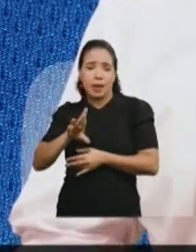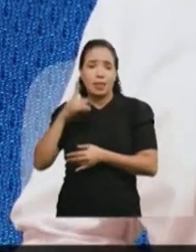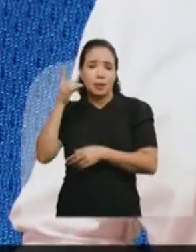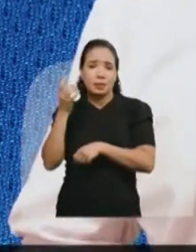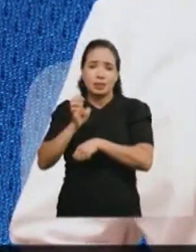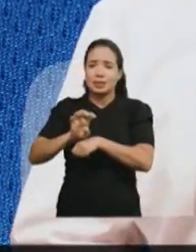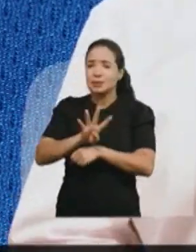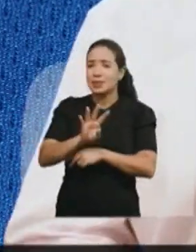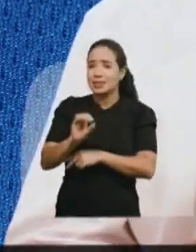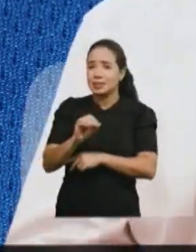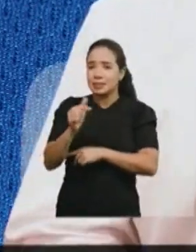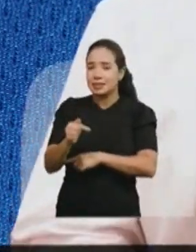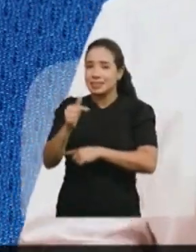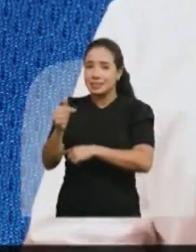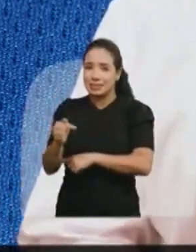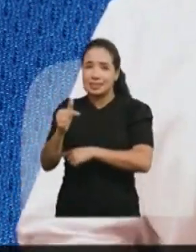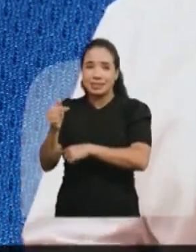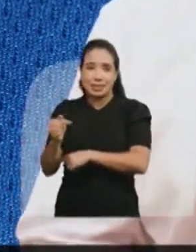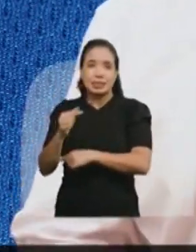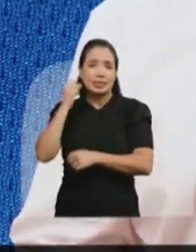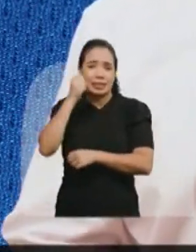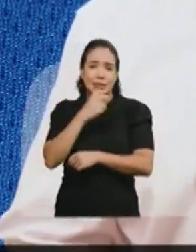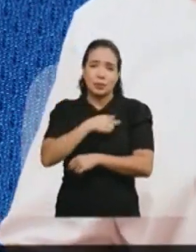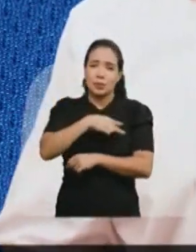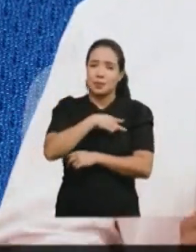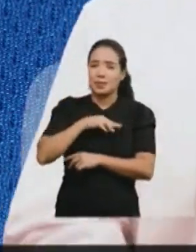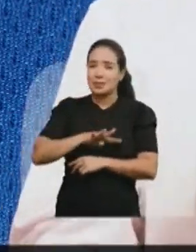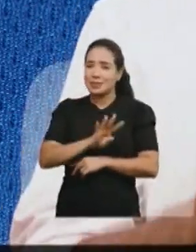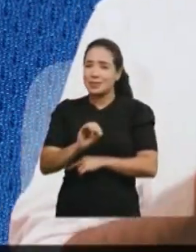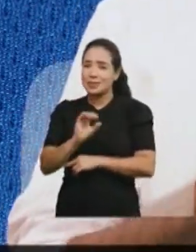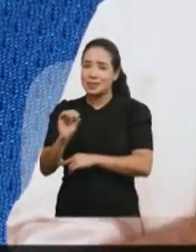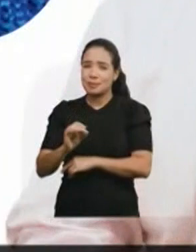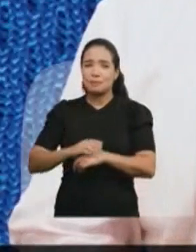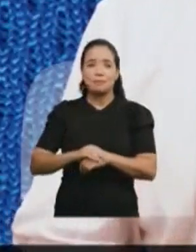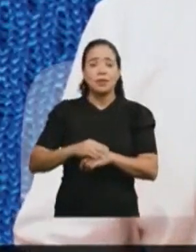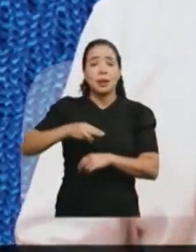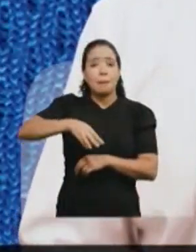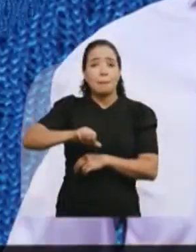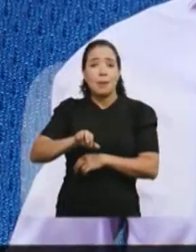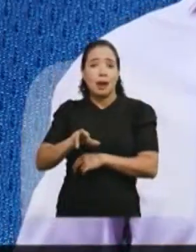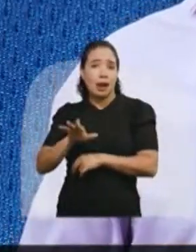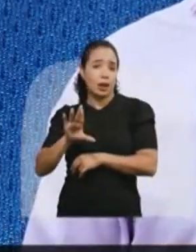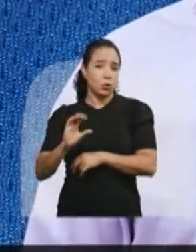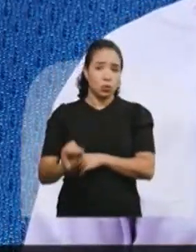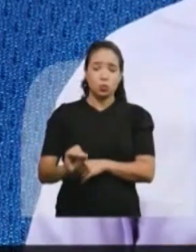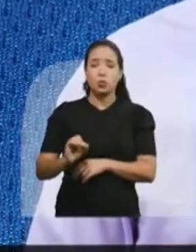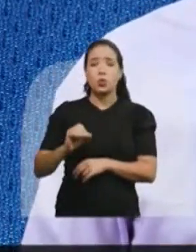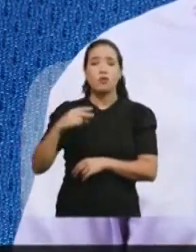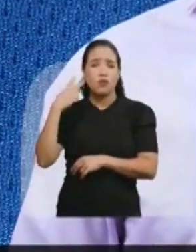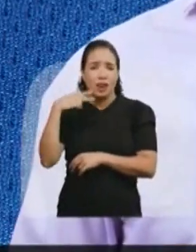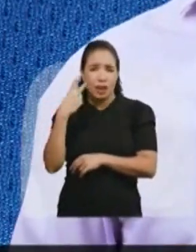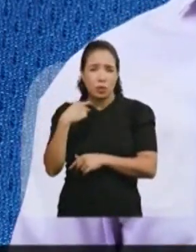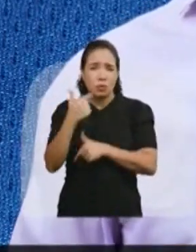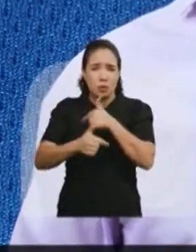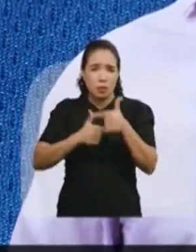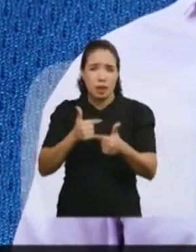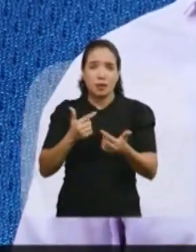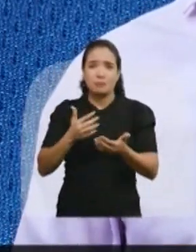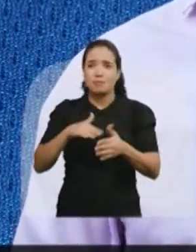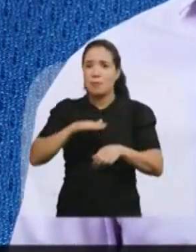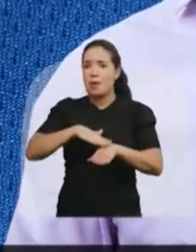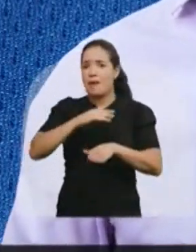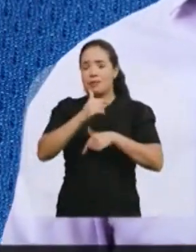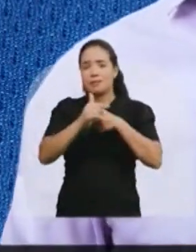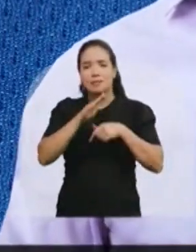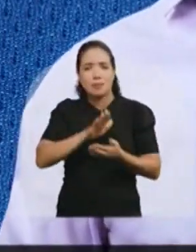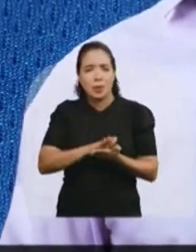Marinho, deputado estadual, 4777, senadora Amasta 400. Sou Mauro Lacerda, estou vereador e fiz muito por